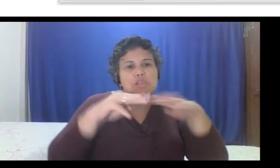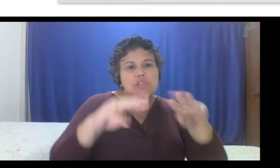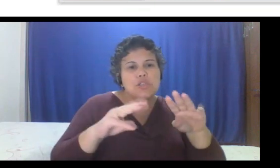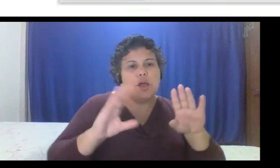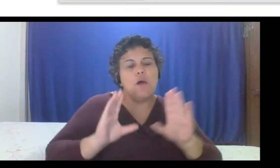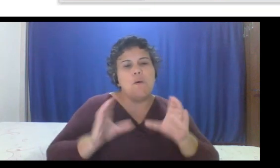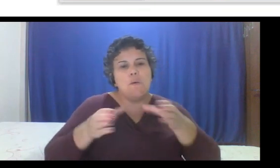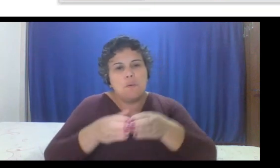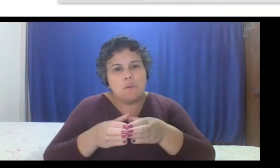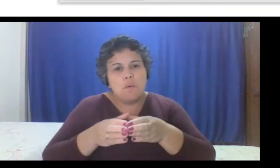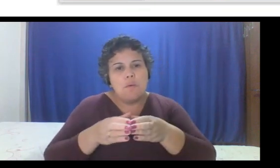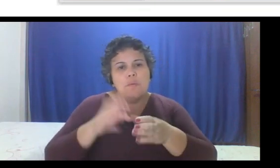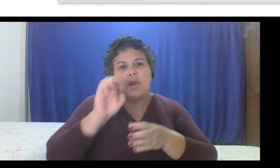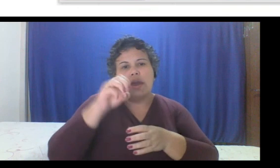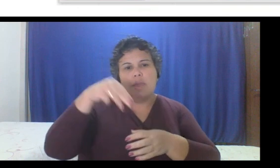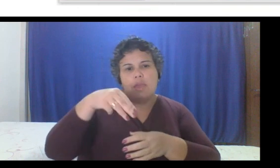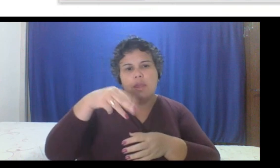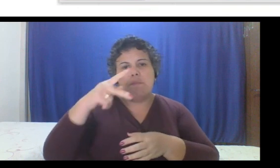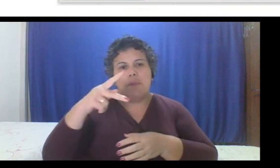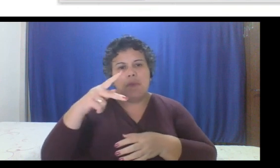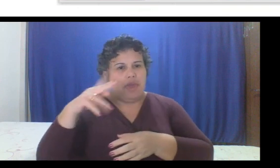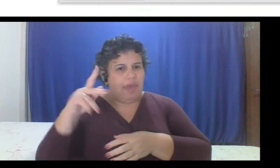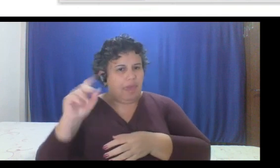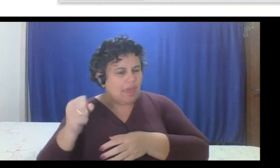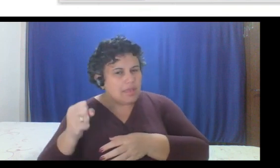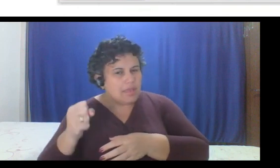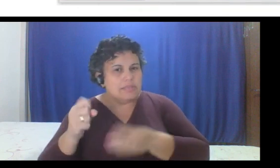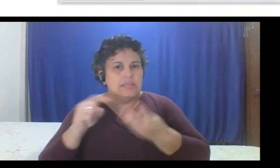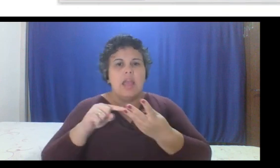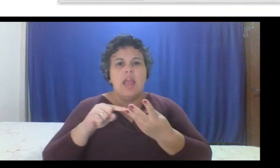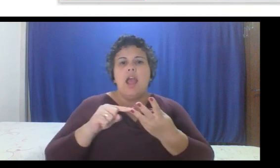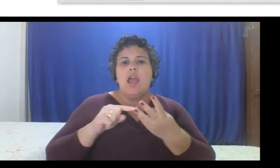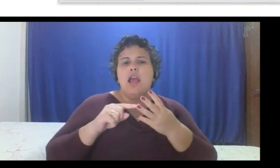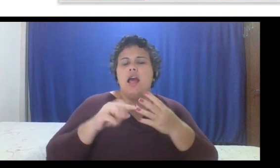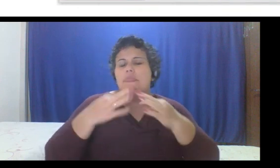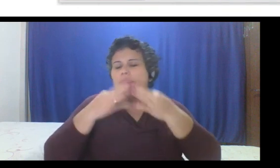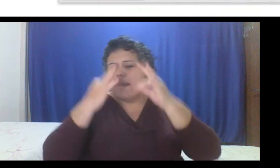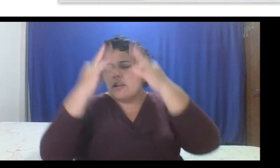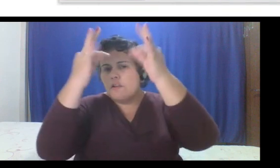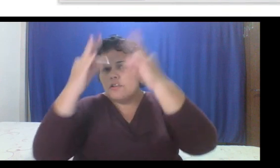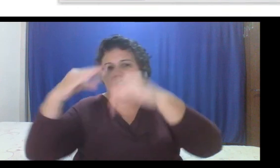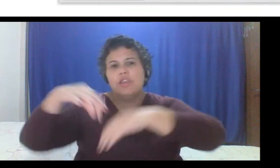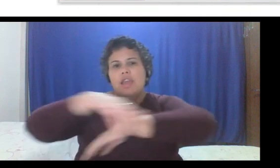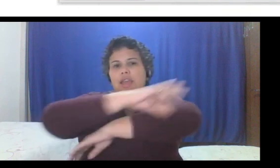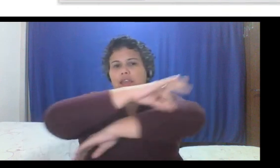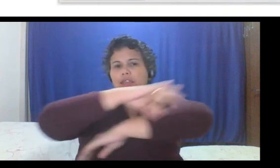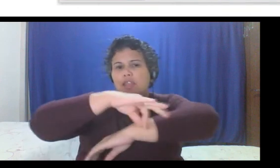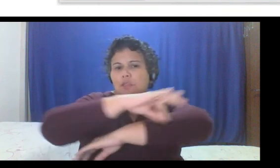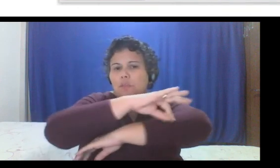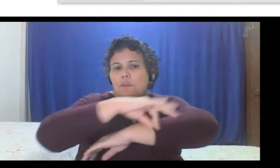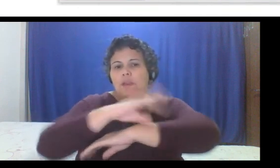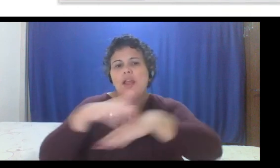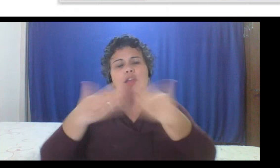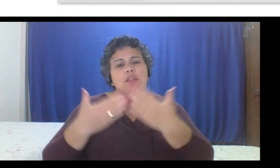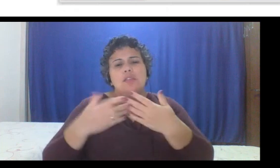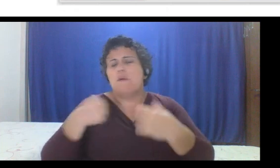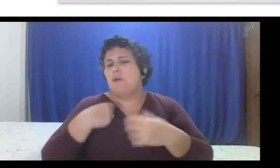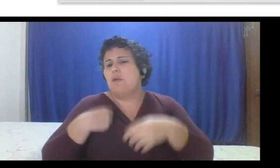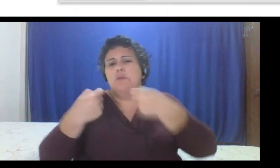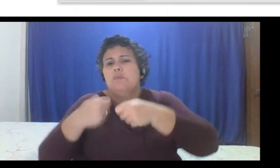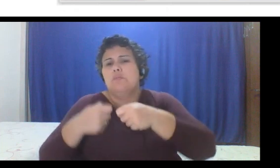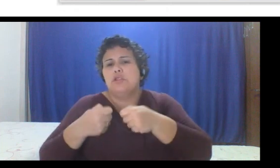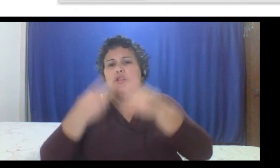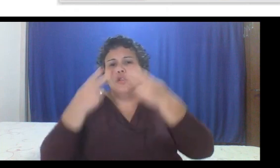NPS, em alguns momentos eu vou estar mais focado em tecnologia, arquitetura, então eu não preciso sempre olhar para tudo, mas